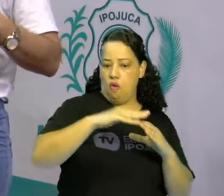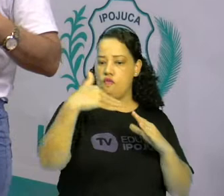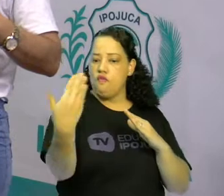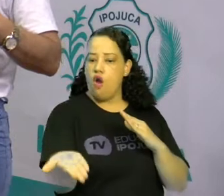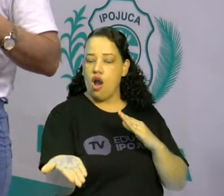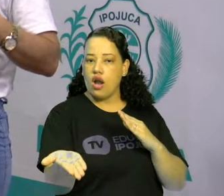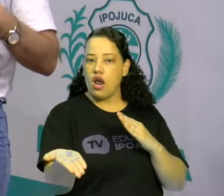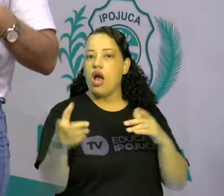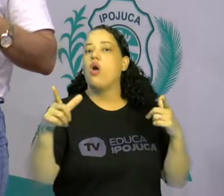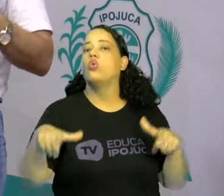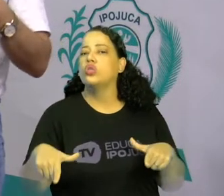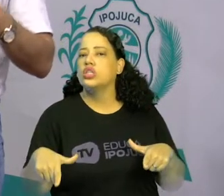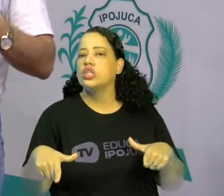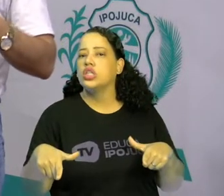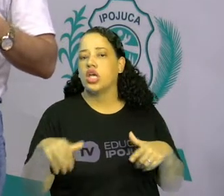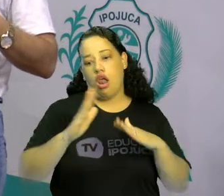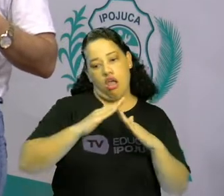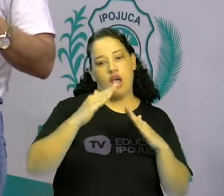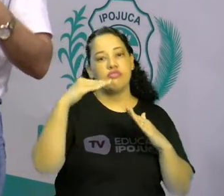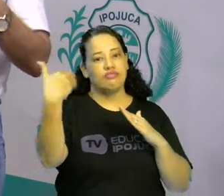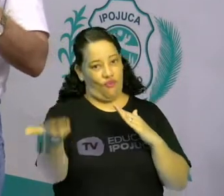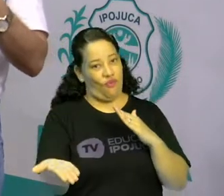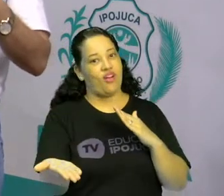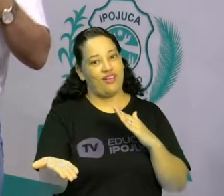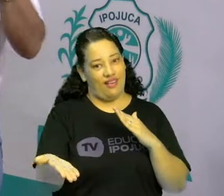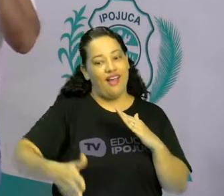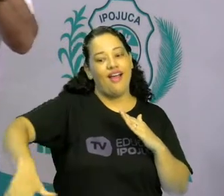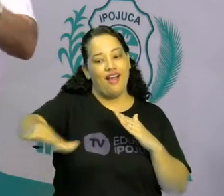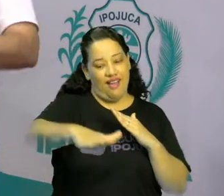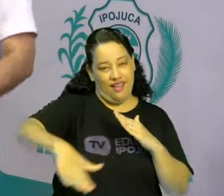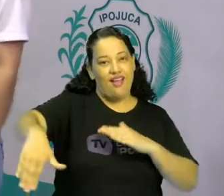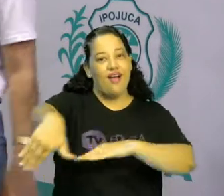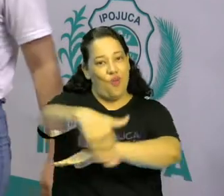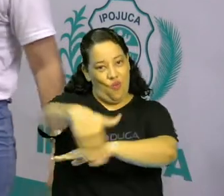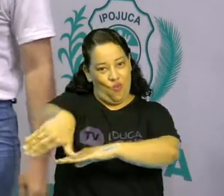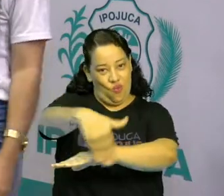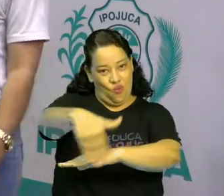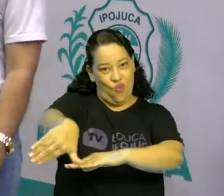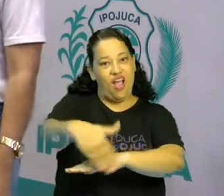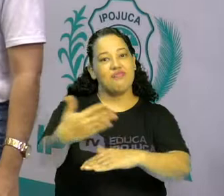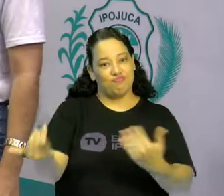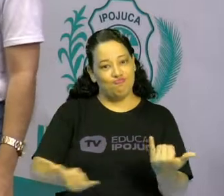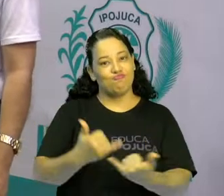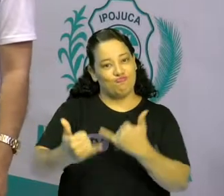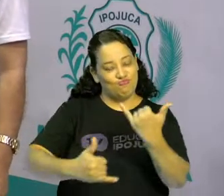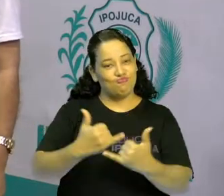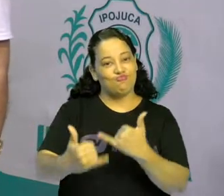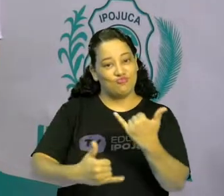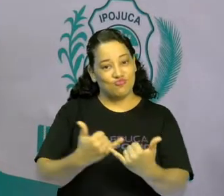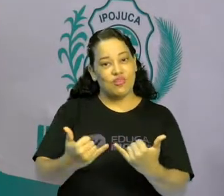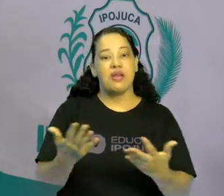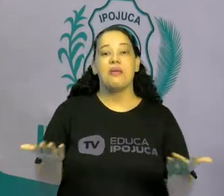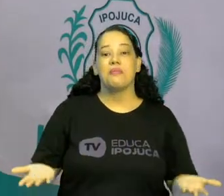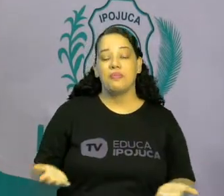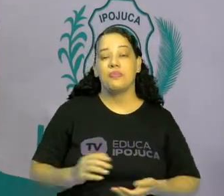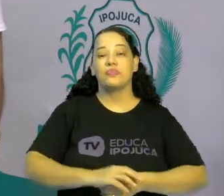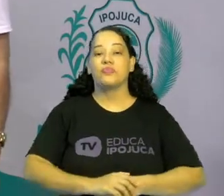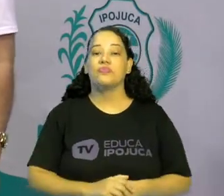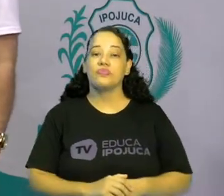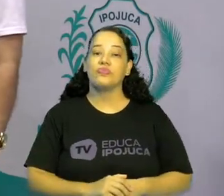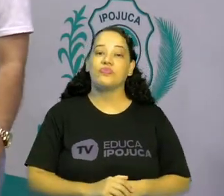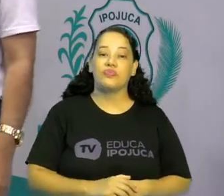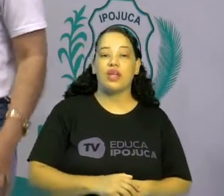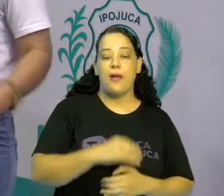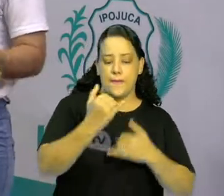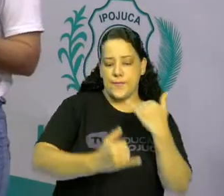Elas estão brincando do lado de fora, não isso? Na rua. Muito bem, crianças! Bom, crianças,